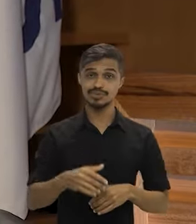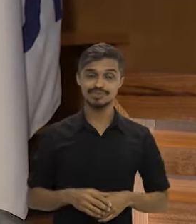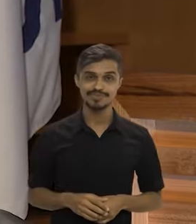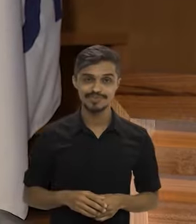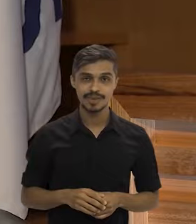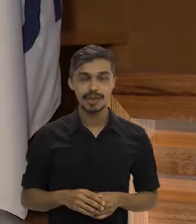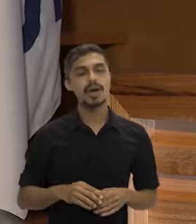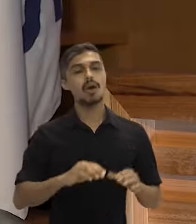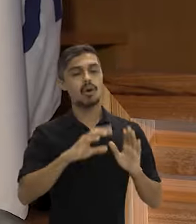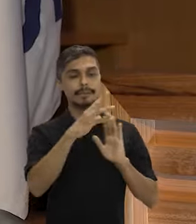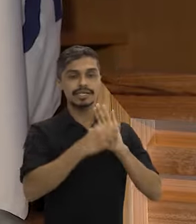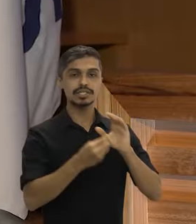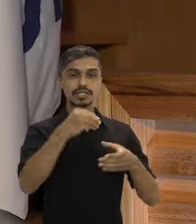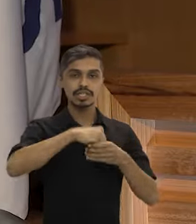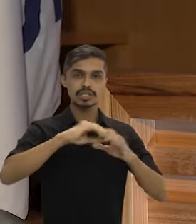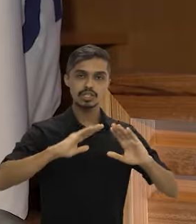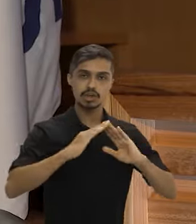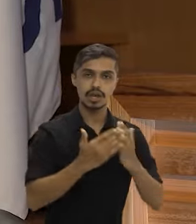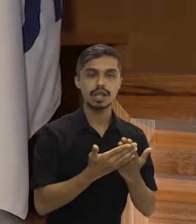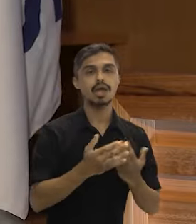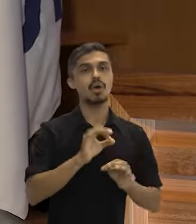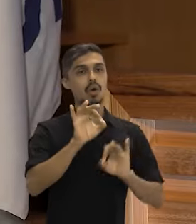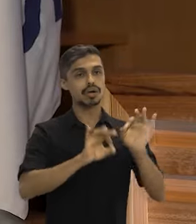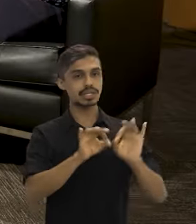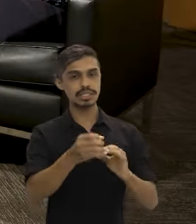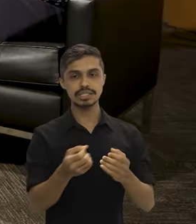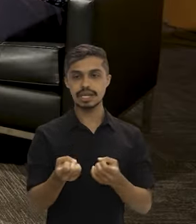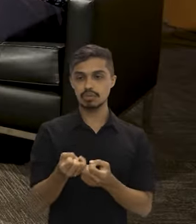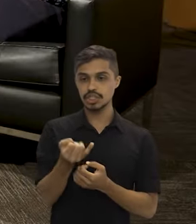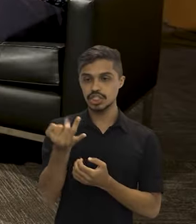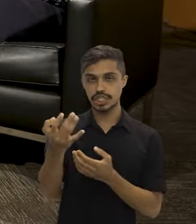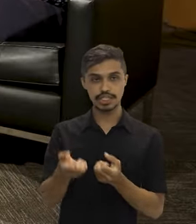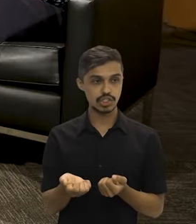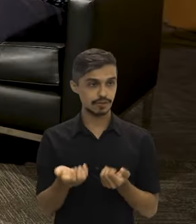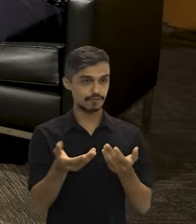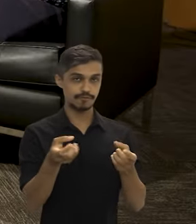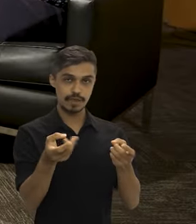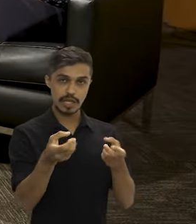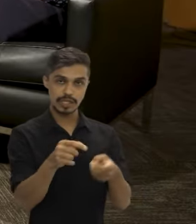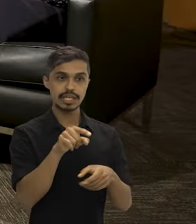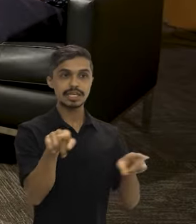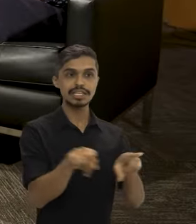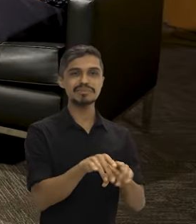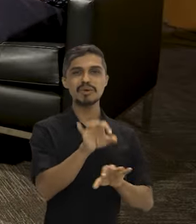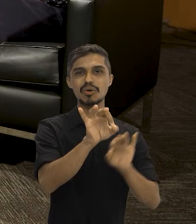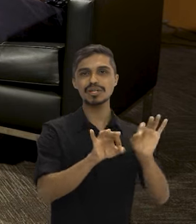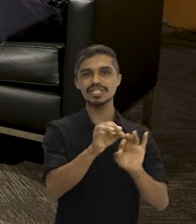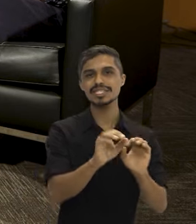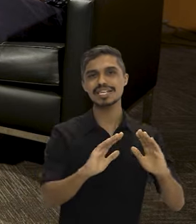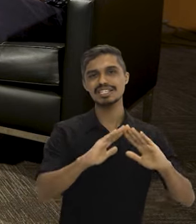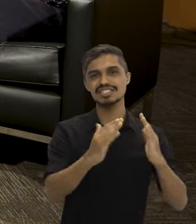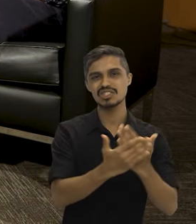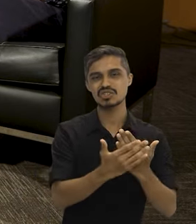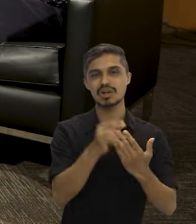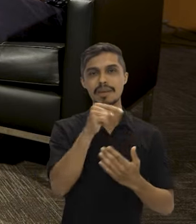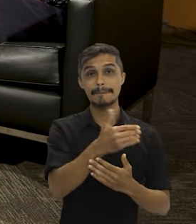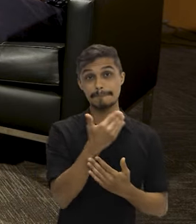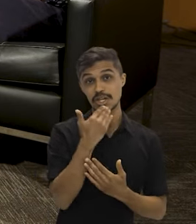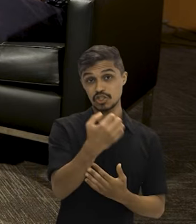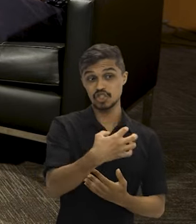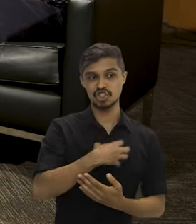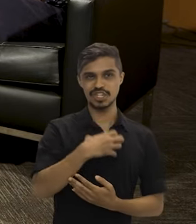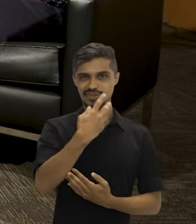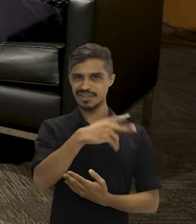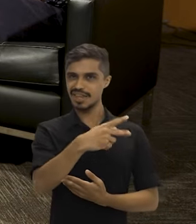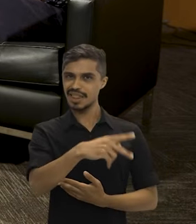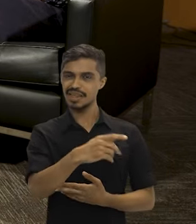fazendo. Então, a Amazônia na Escola vai ajudar a organizar a oferta e organizar a demanda, ou seja, melhorar